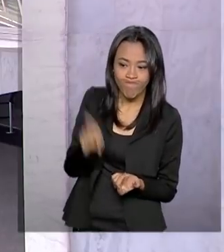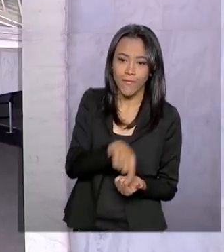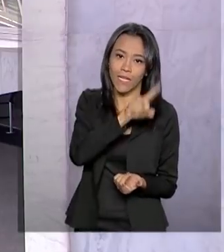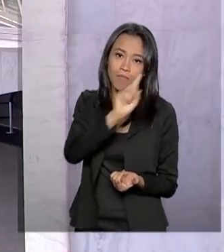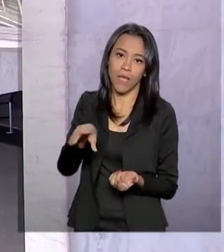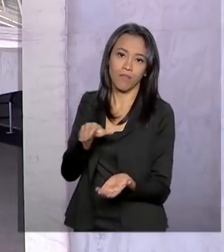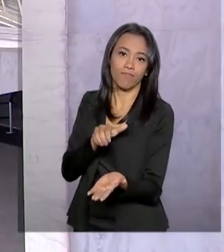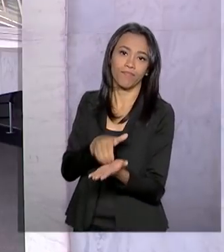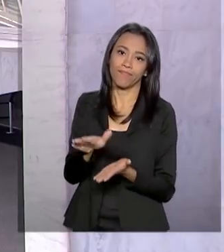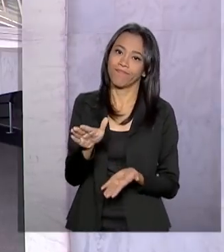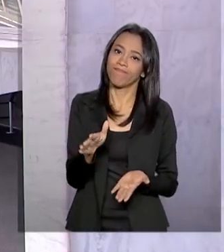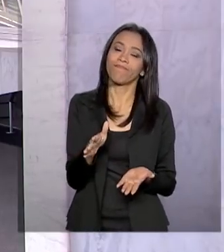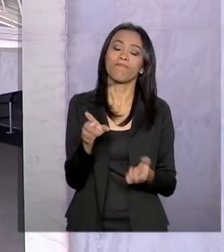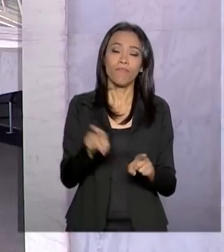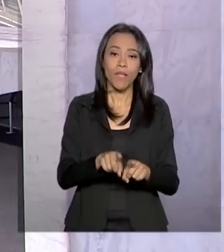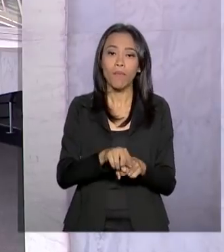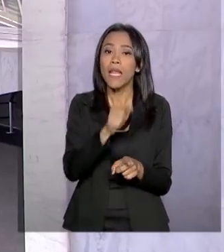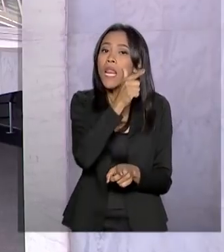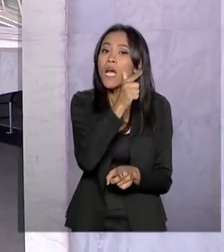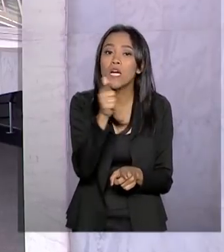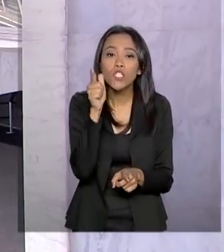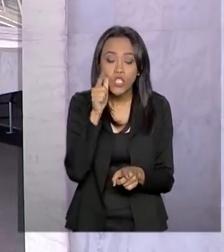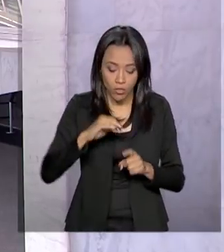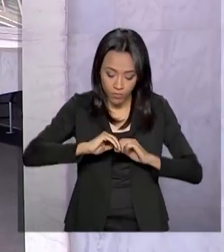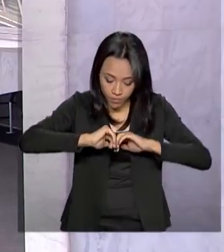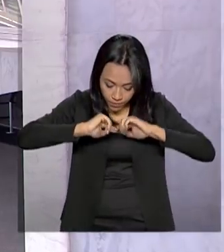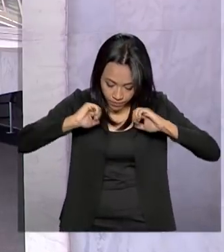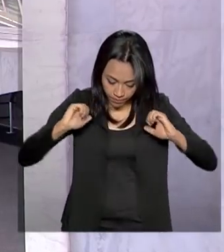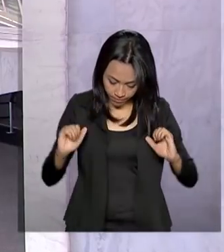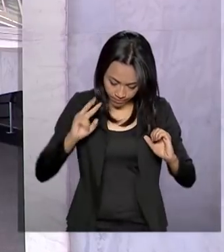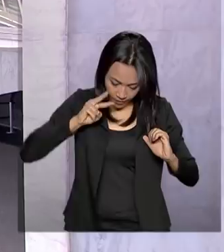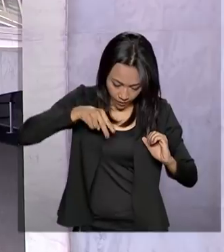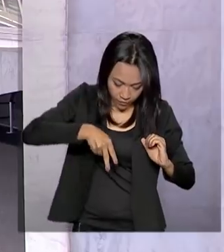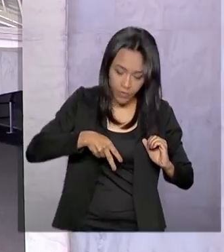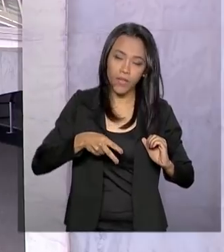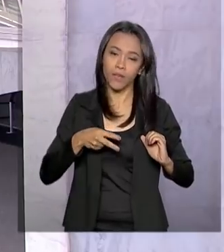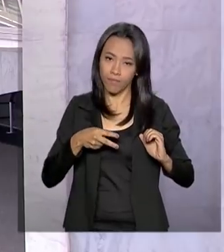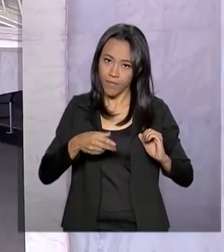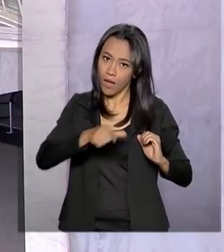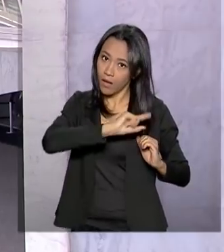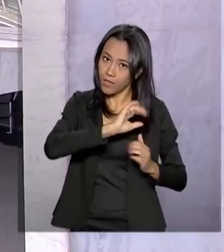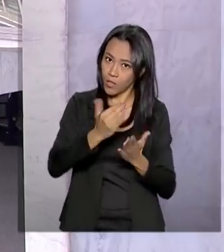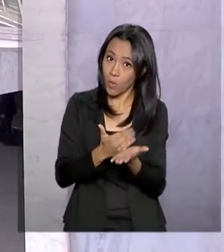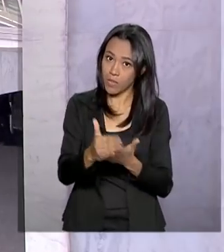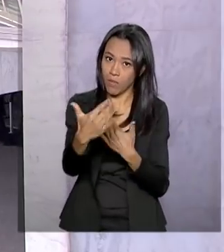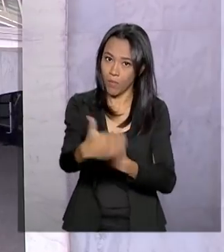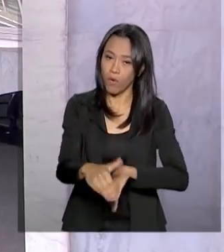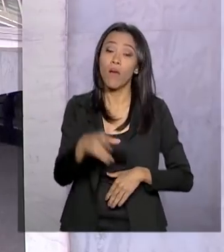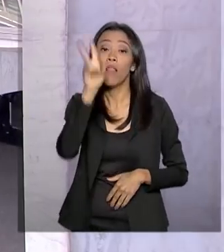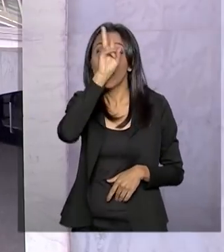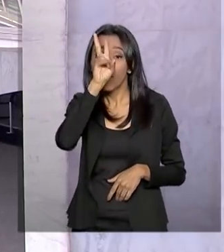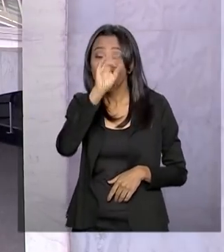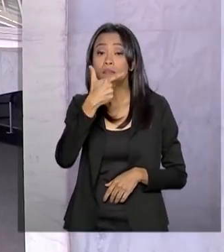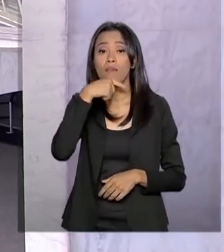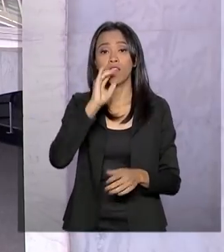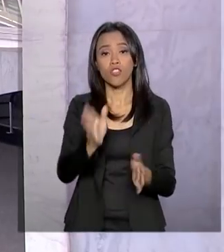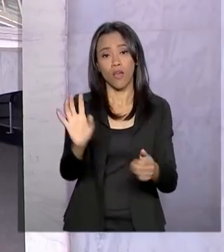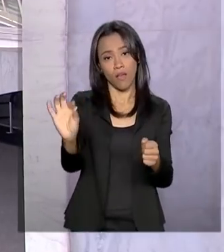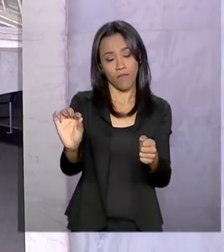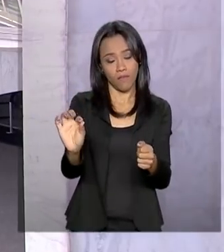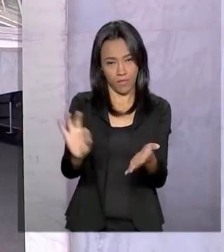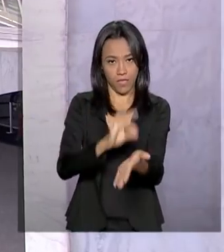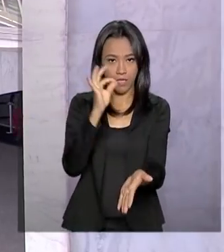lanches serão revistados antes da prova. Lembrando que quem fez a inscrição no ano passado, em